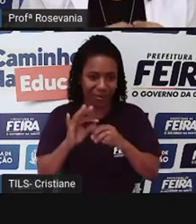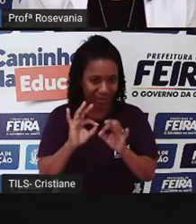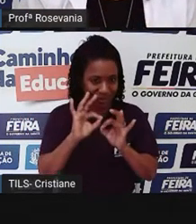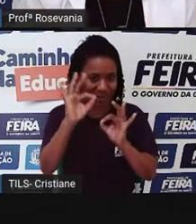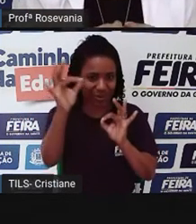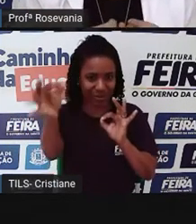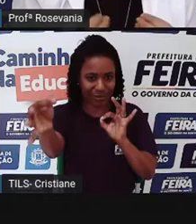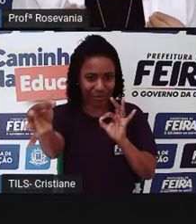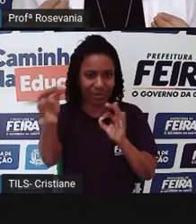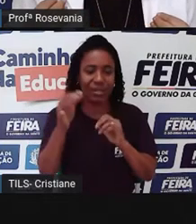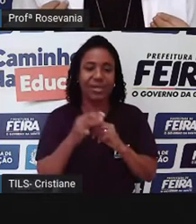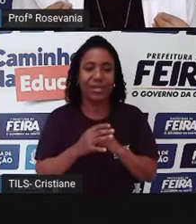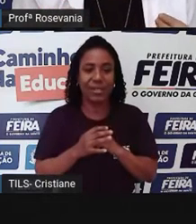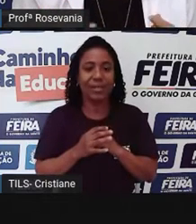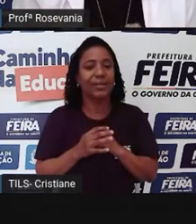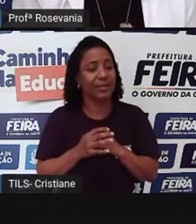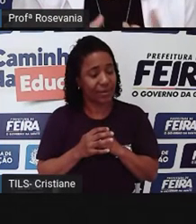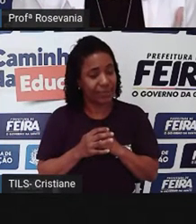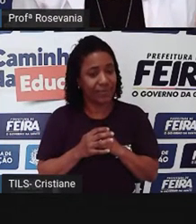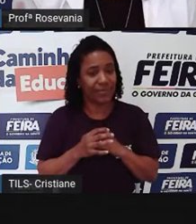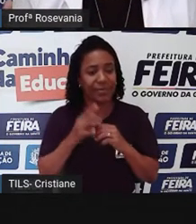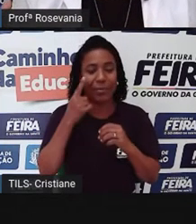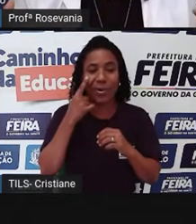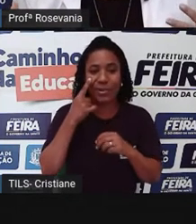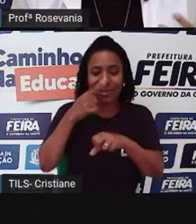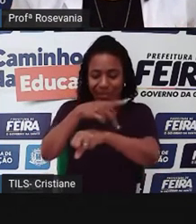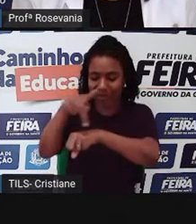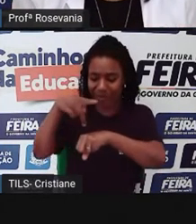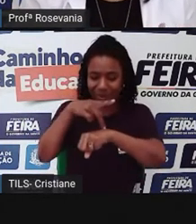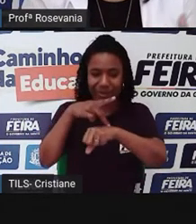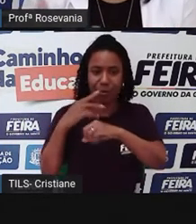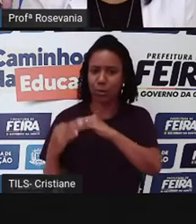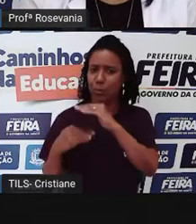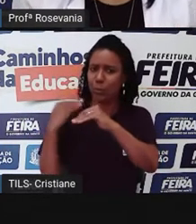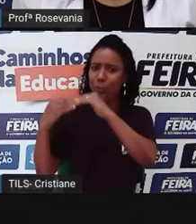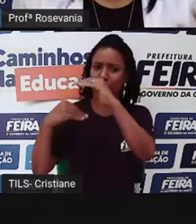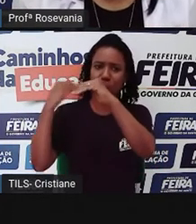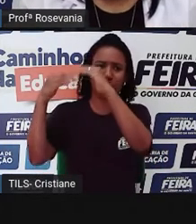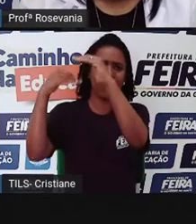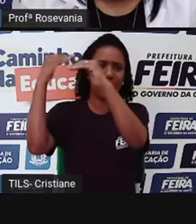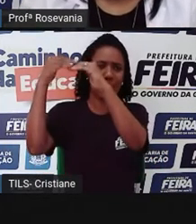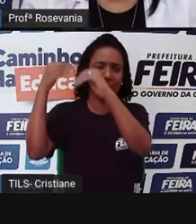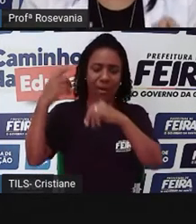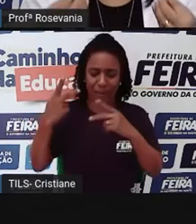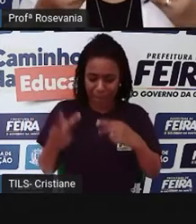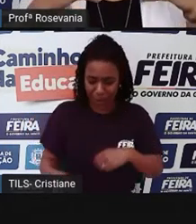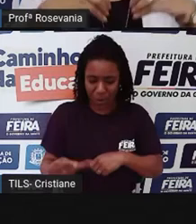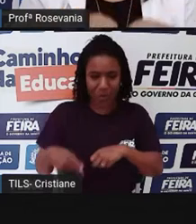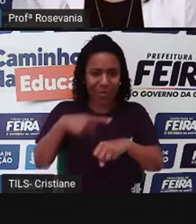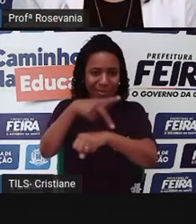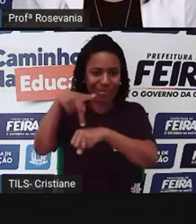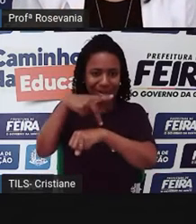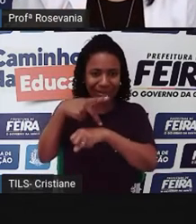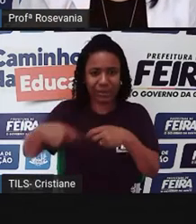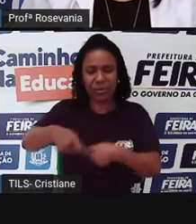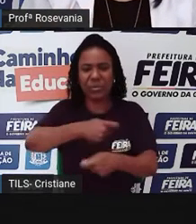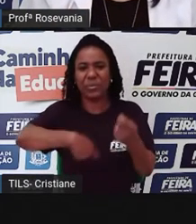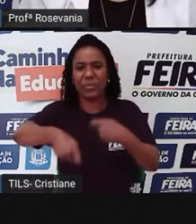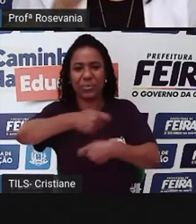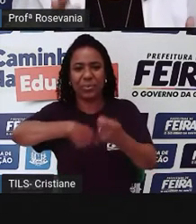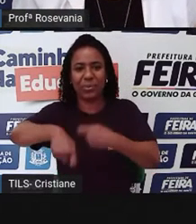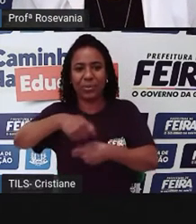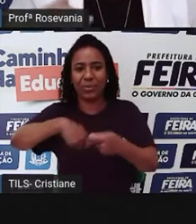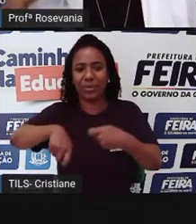perceber que as relações comerciais, elas já não cabem mais naquele espaço, né, é interno do